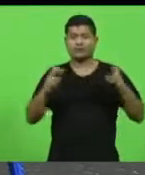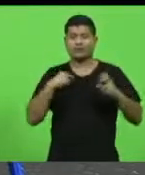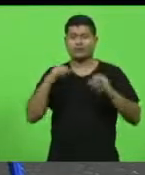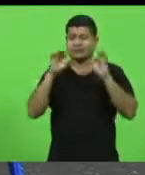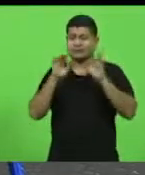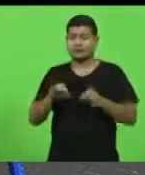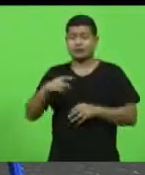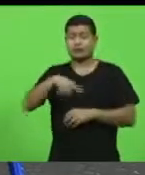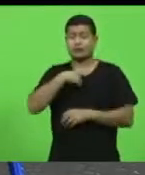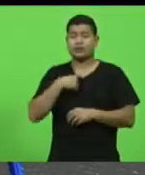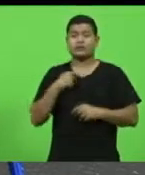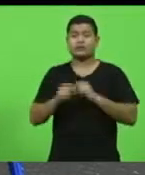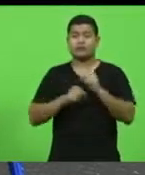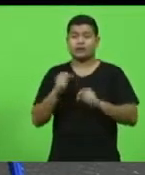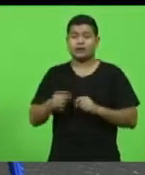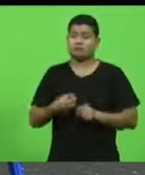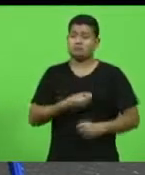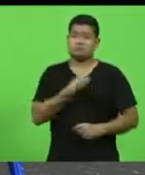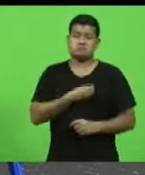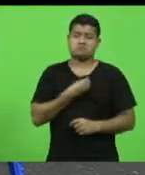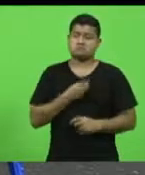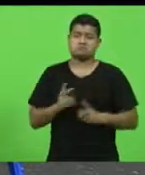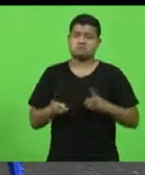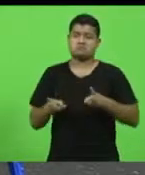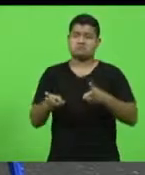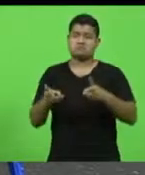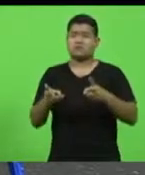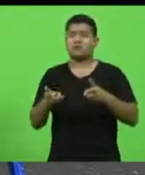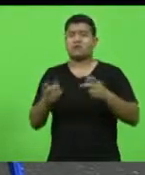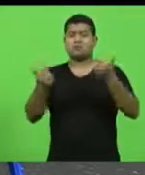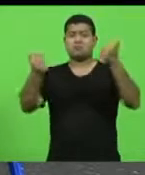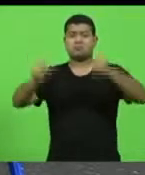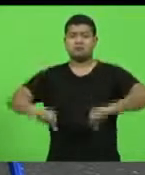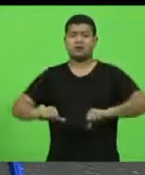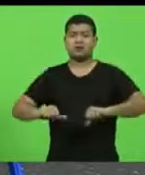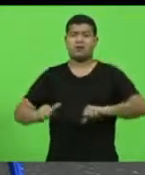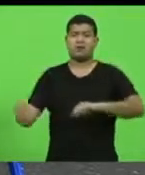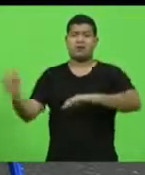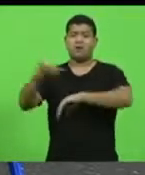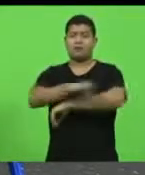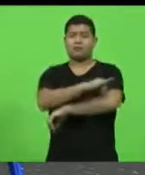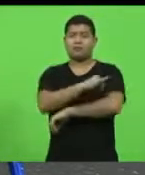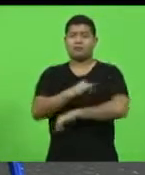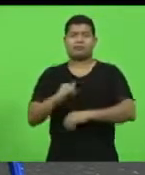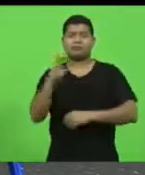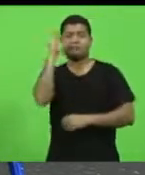convivendo com um dos piores aeroportos do Brasil.